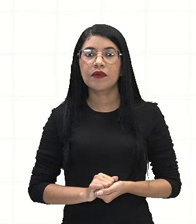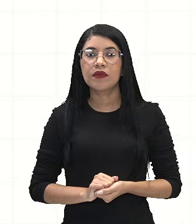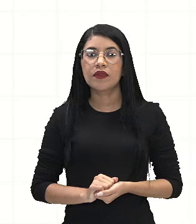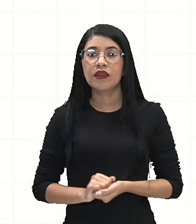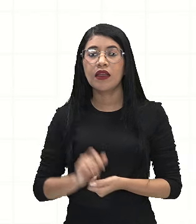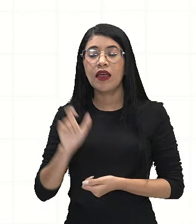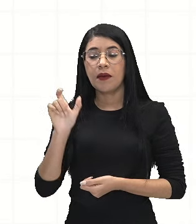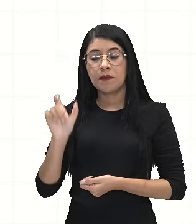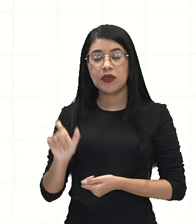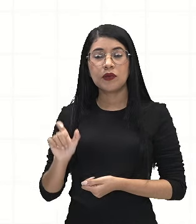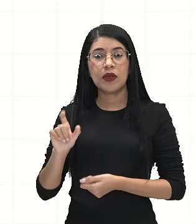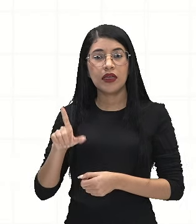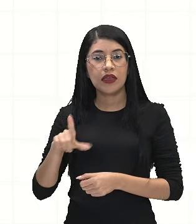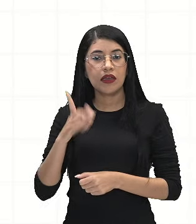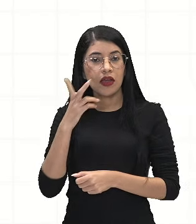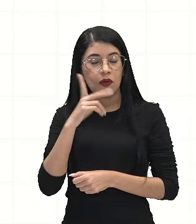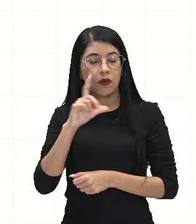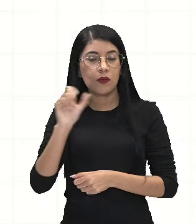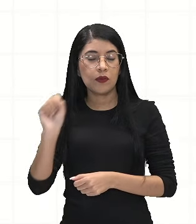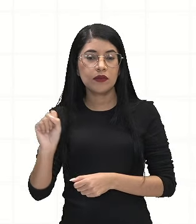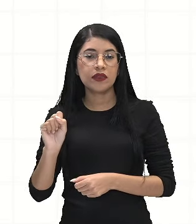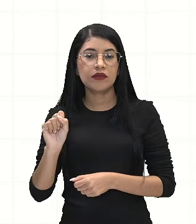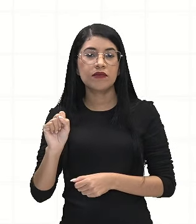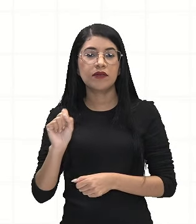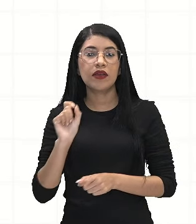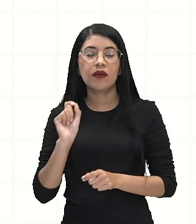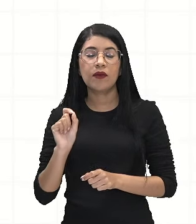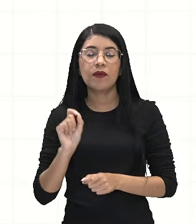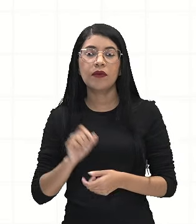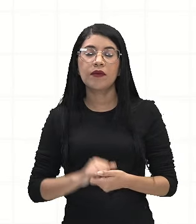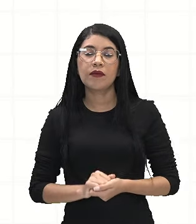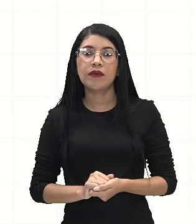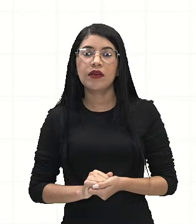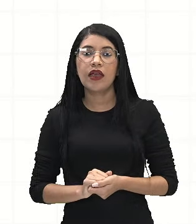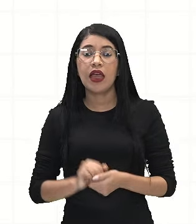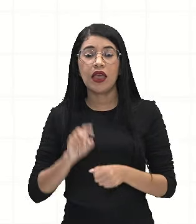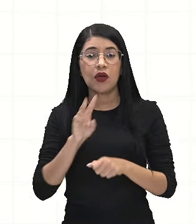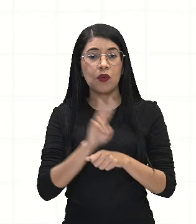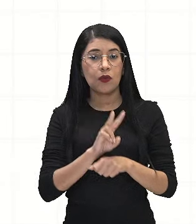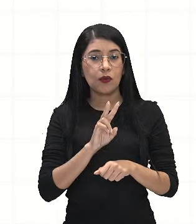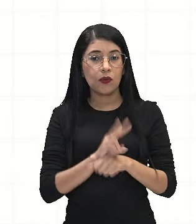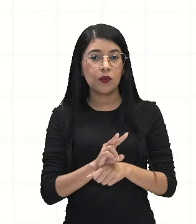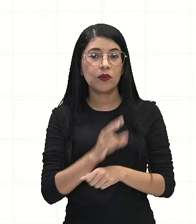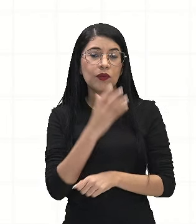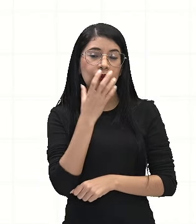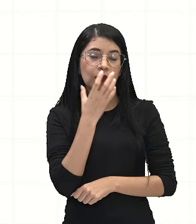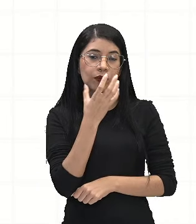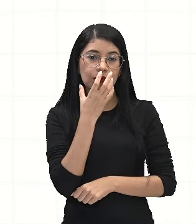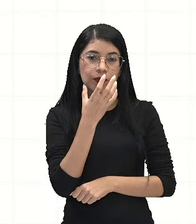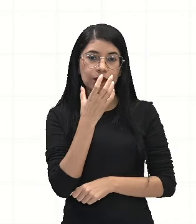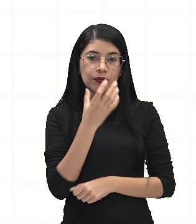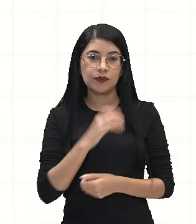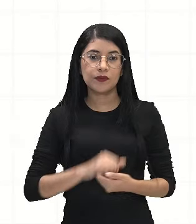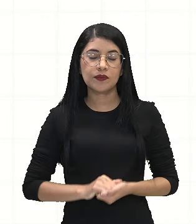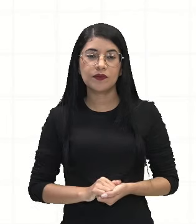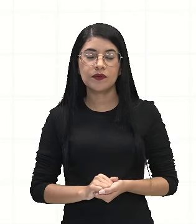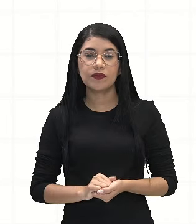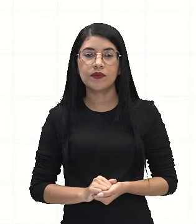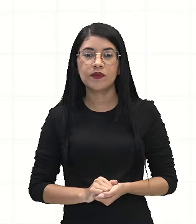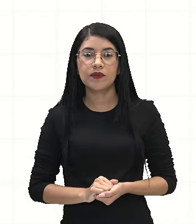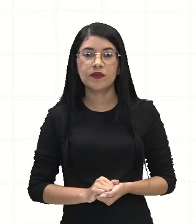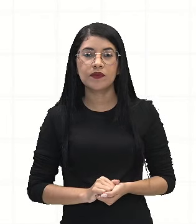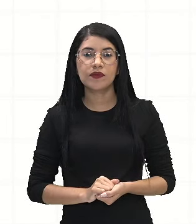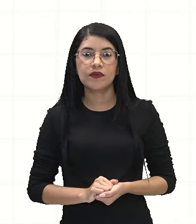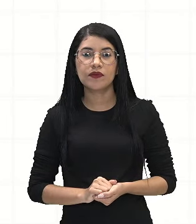seja contemplada aí, com o pacote de ração, seja criador de cachorro. Então, o que a gente